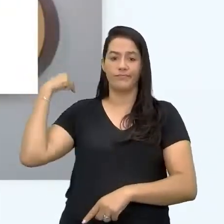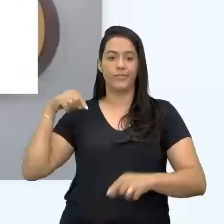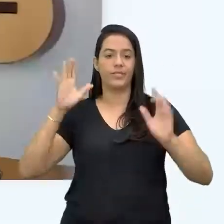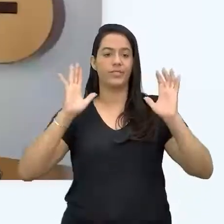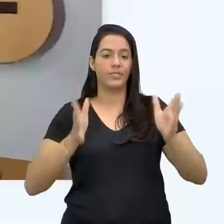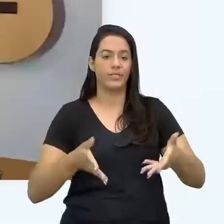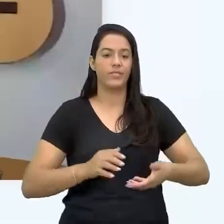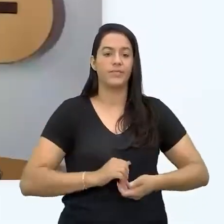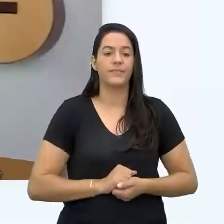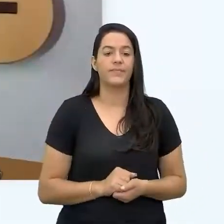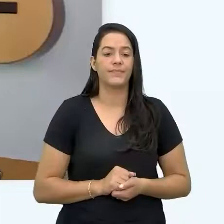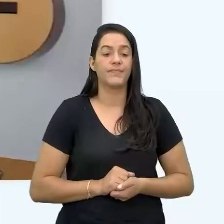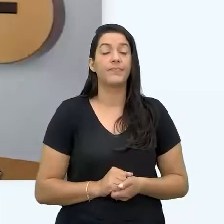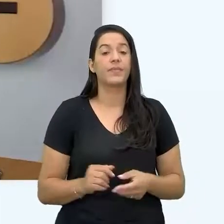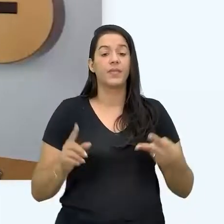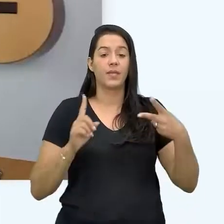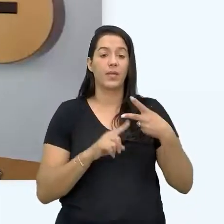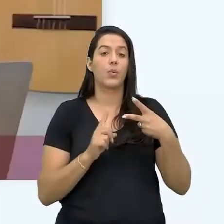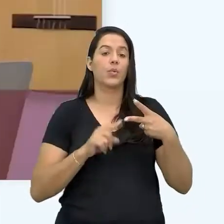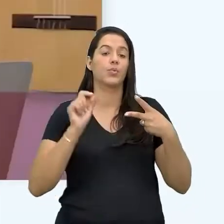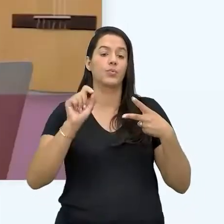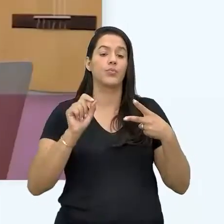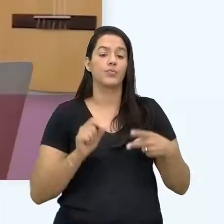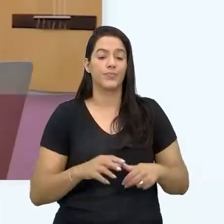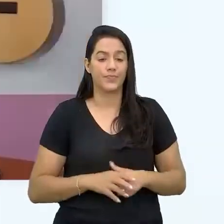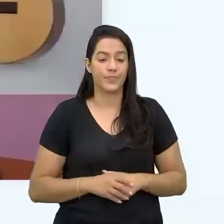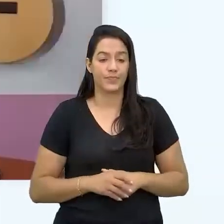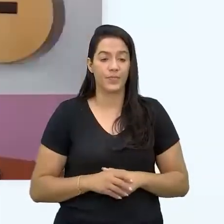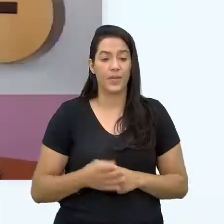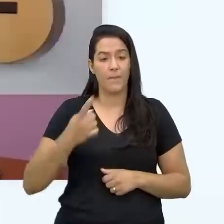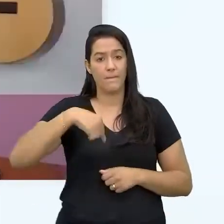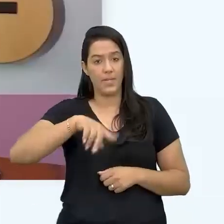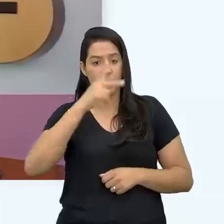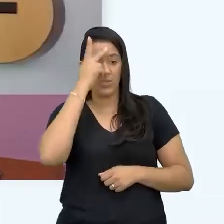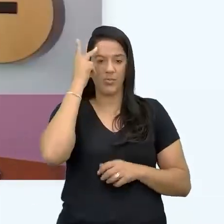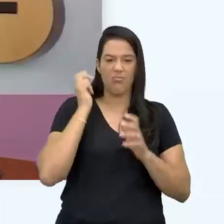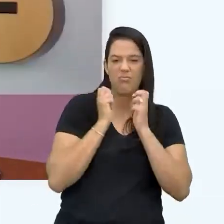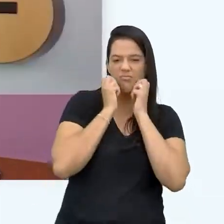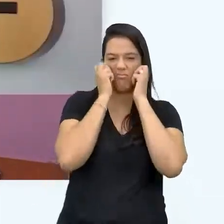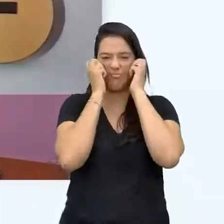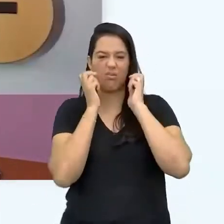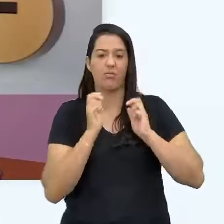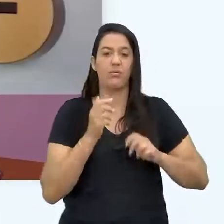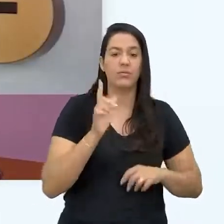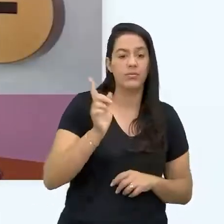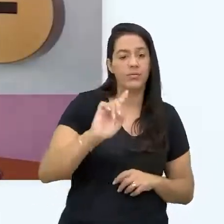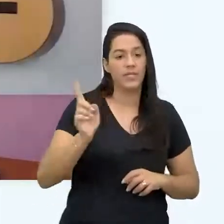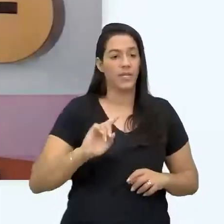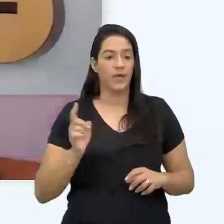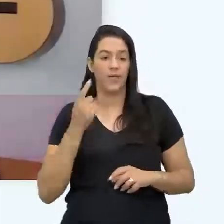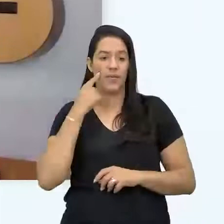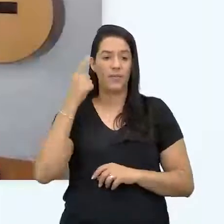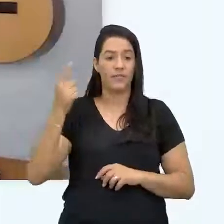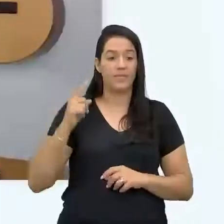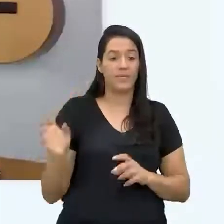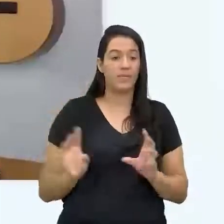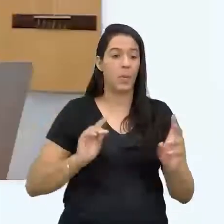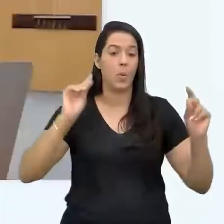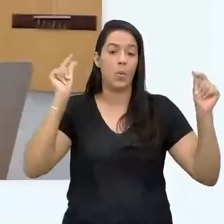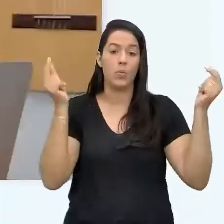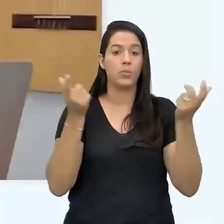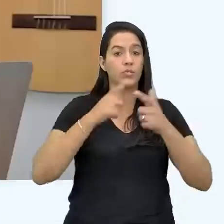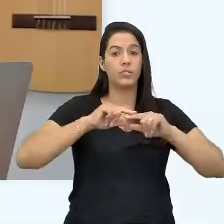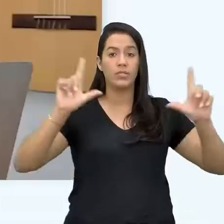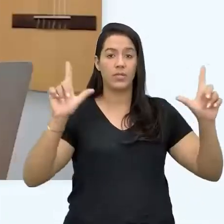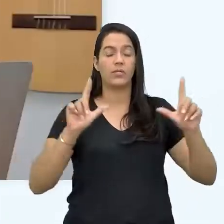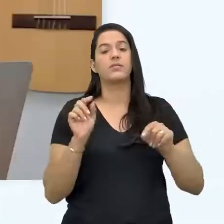imemoriais. Segundo mito sobre branding pessoal, não é pra tímido. Gente retraída não pode fazer. É só pra quem é expansivo, pavan, uuuh.